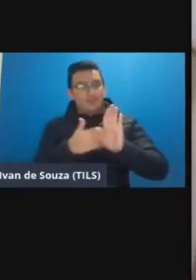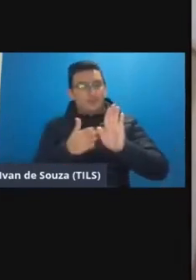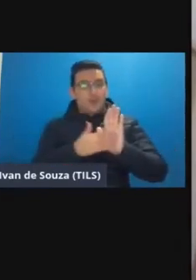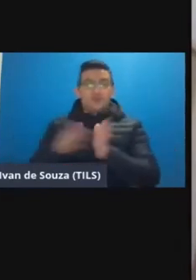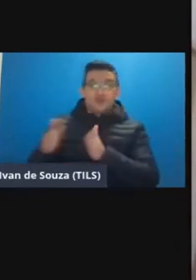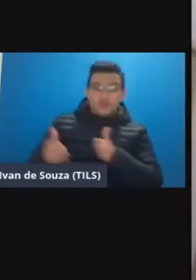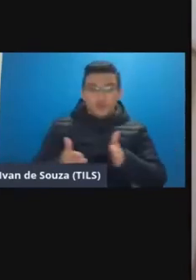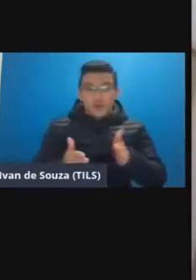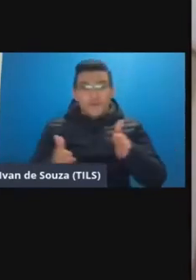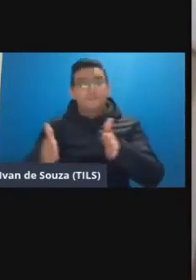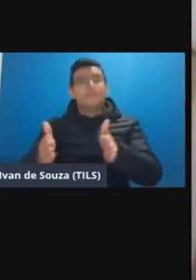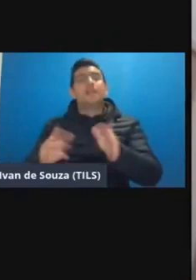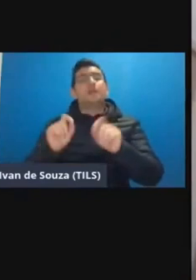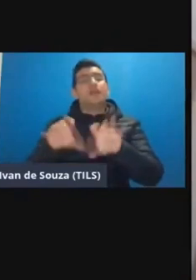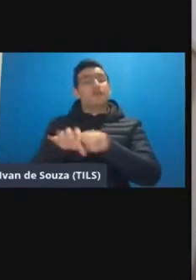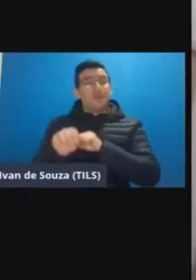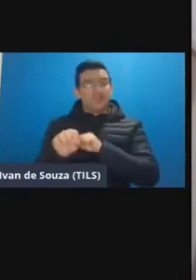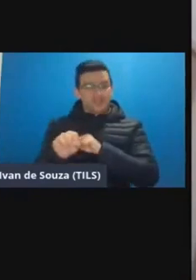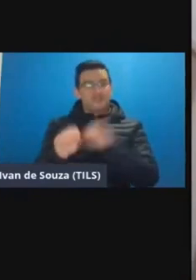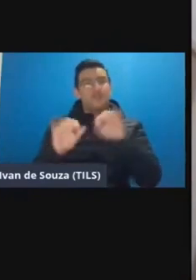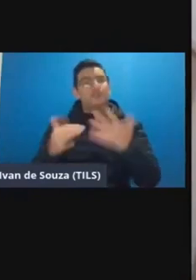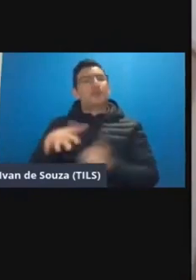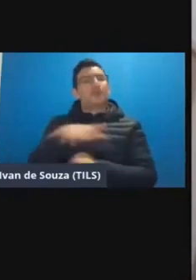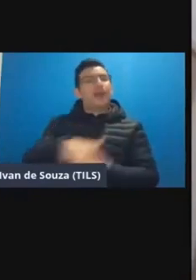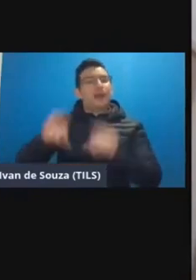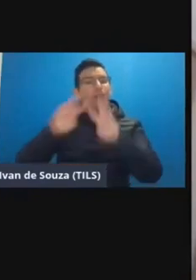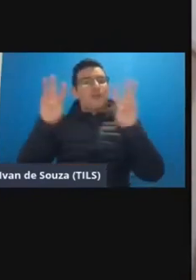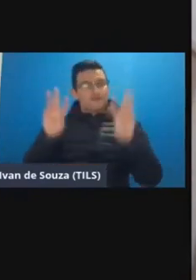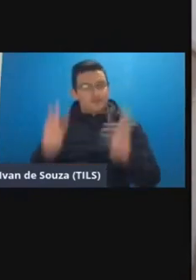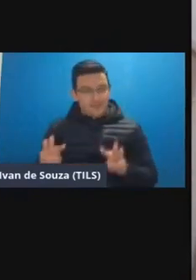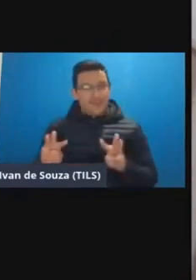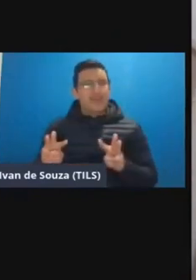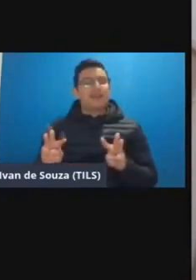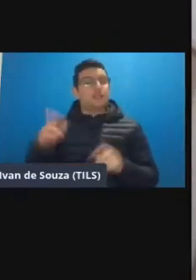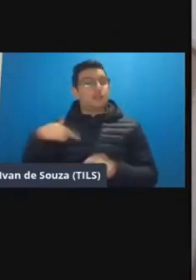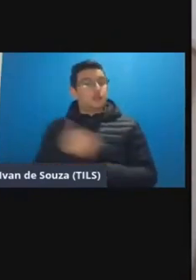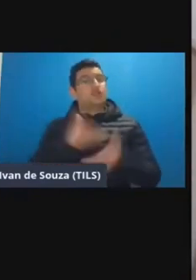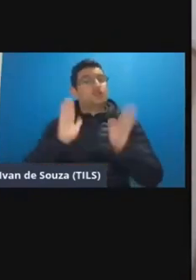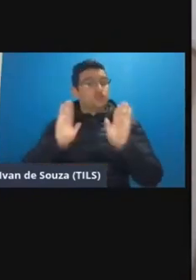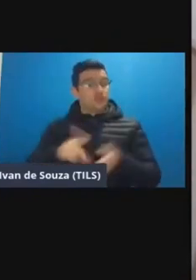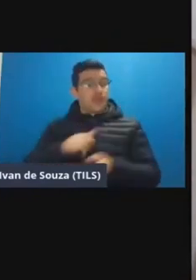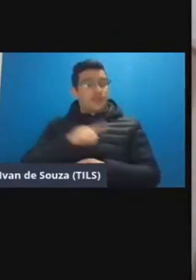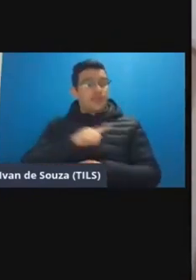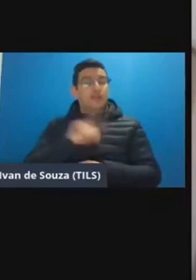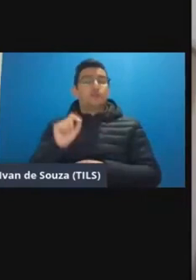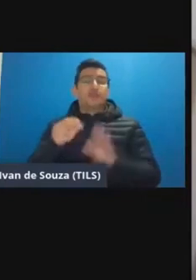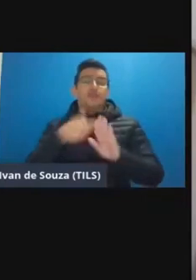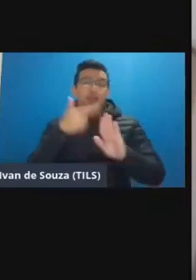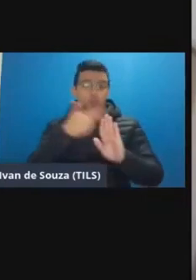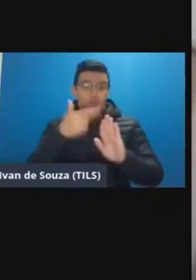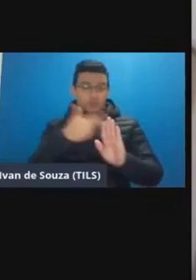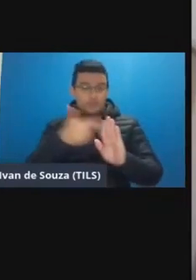percurso né formativo então no âmbito da UFPR nós já temos aí em resolução